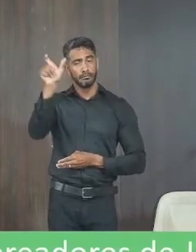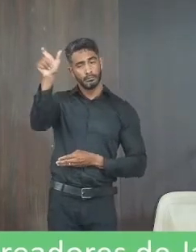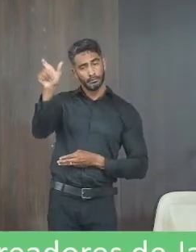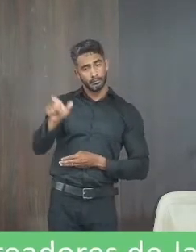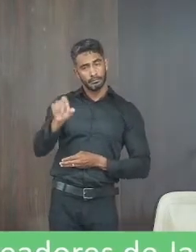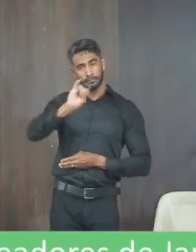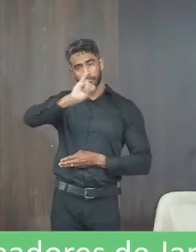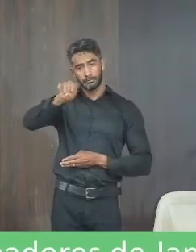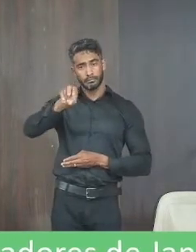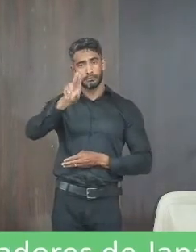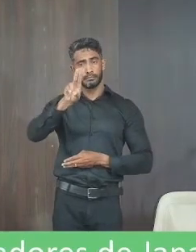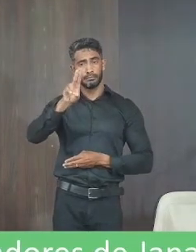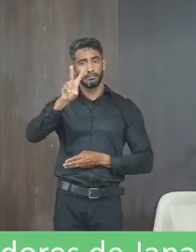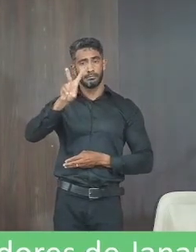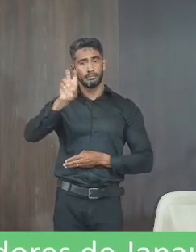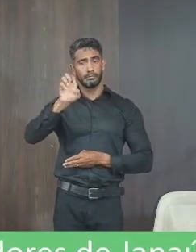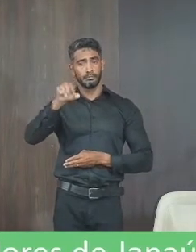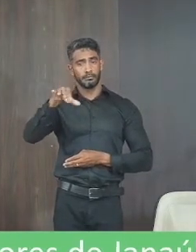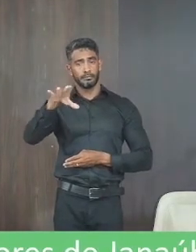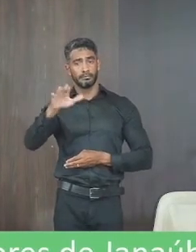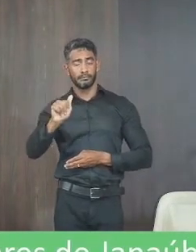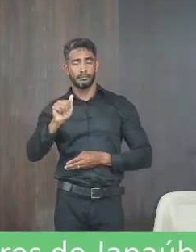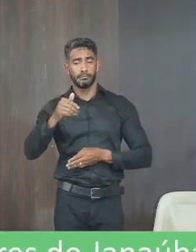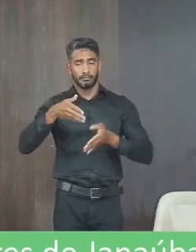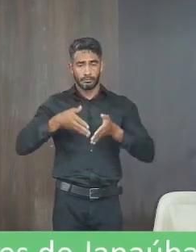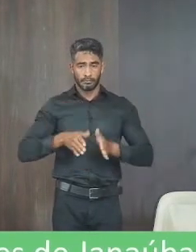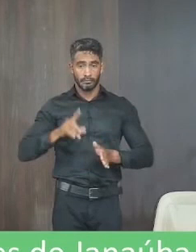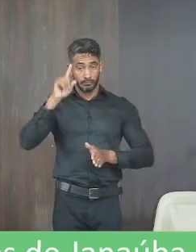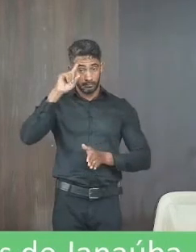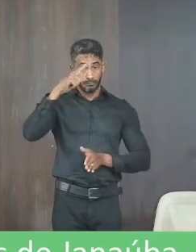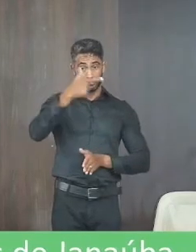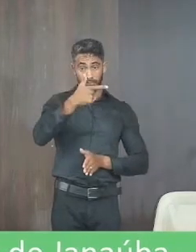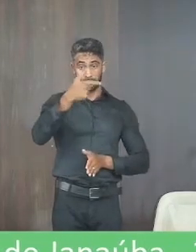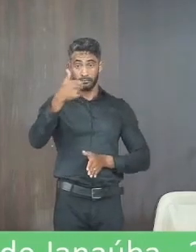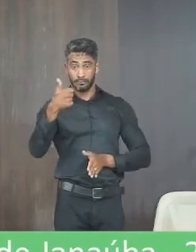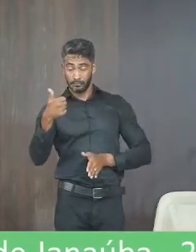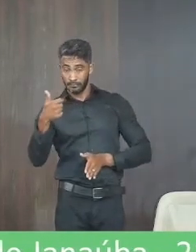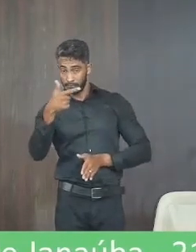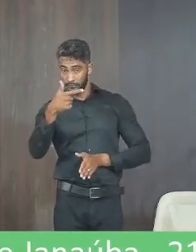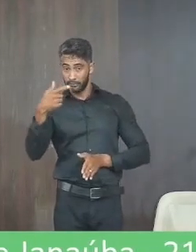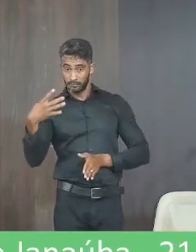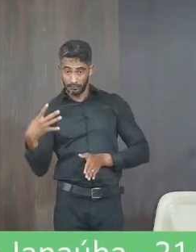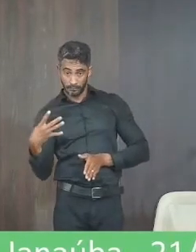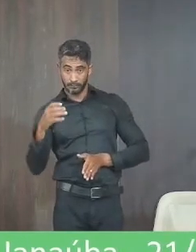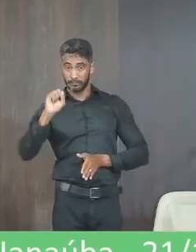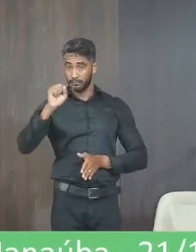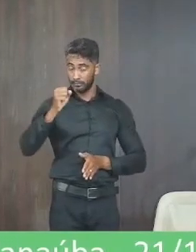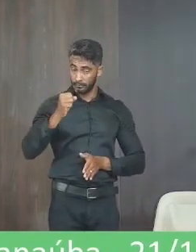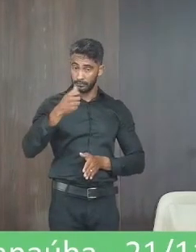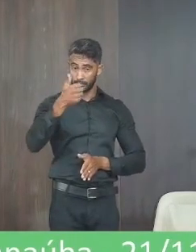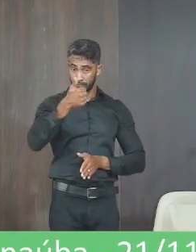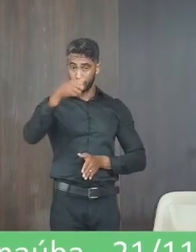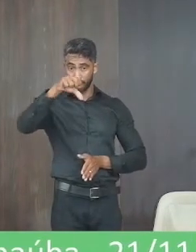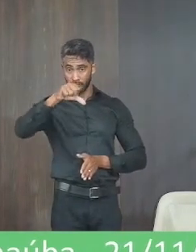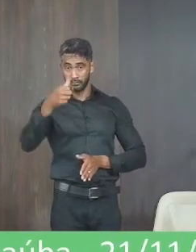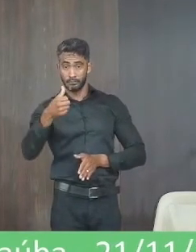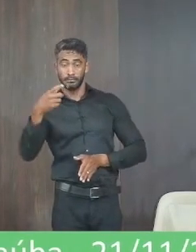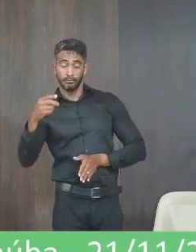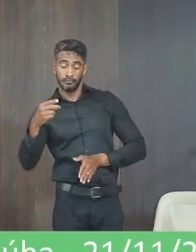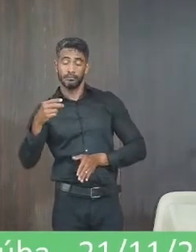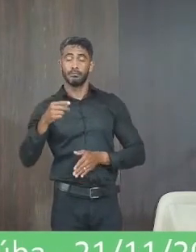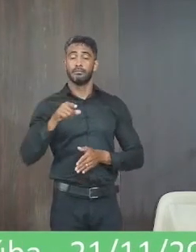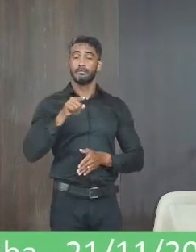Juvencia Rosa dos Santos nascida em 24 de 8 de 1934 e falecida em 20 de 11 de 2022